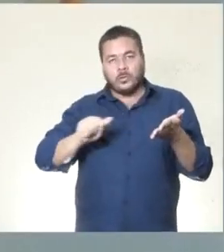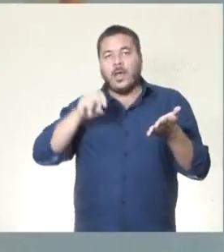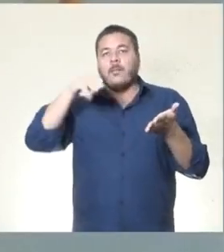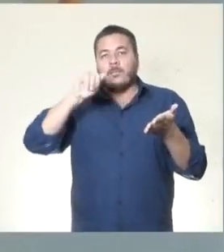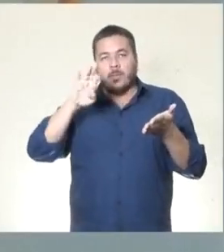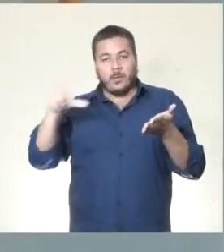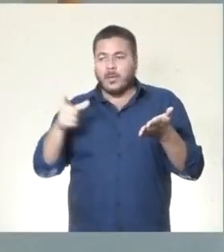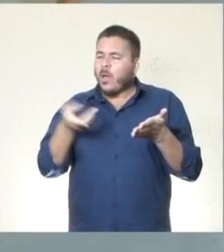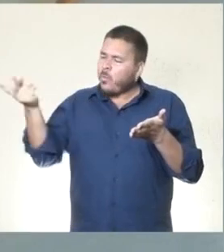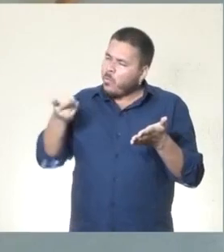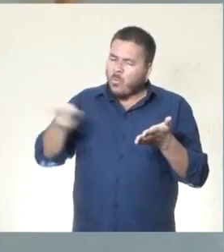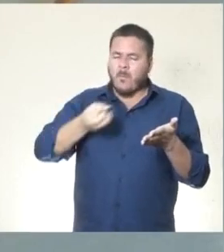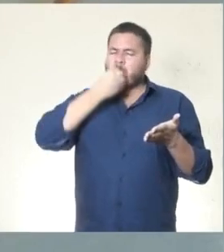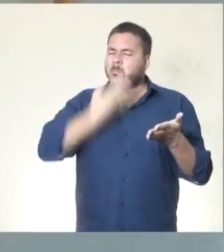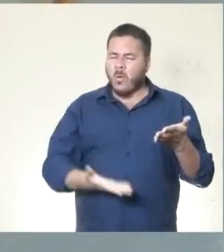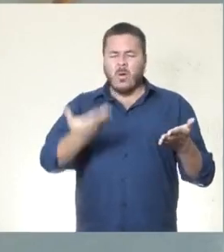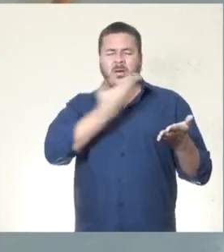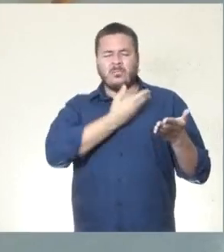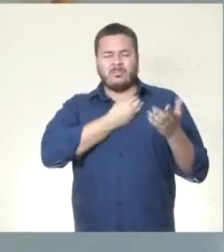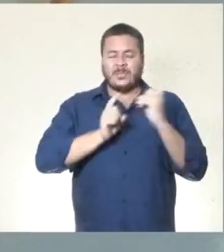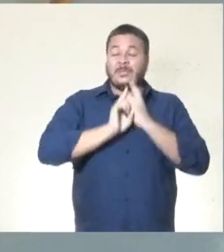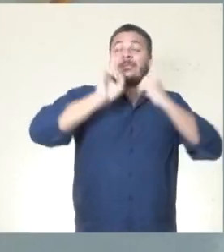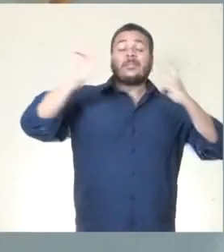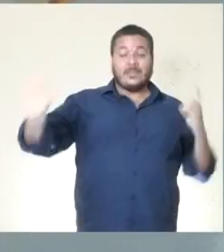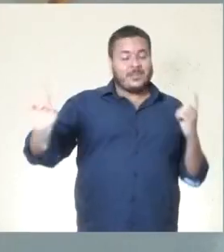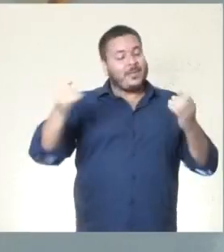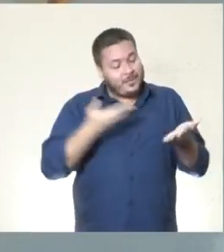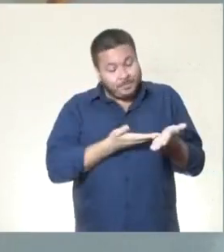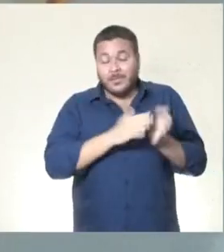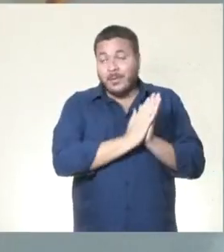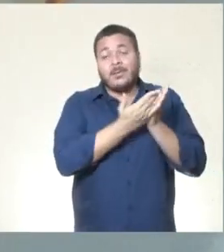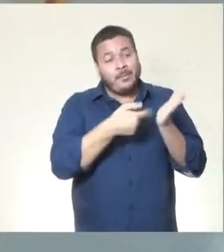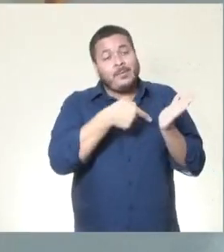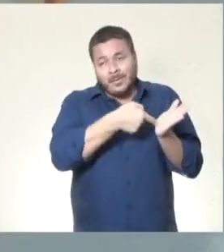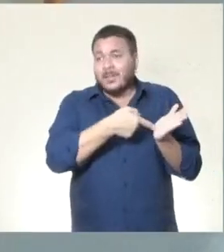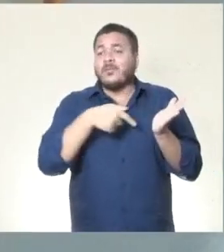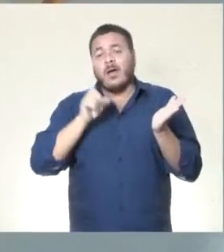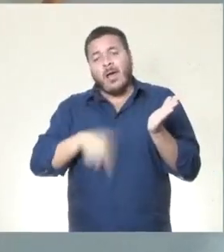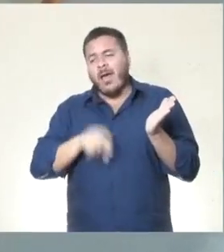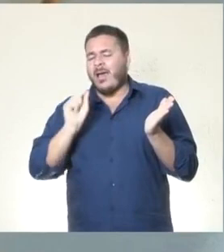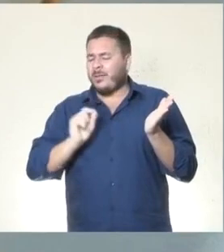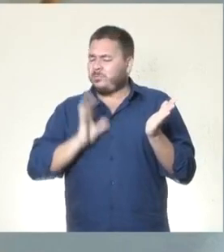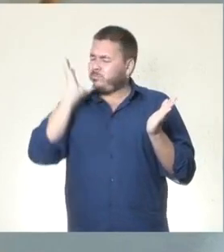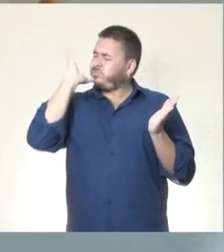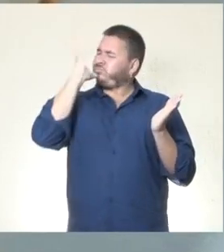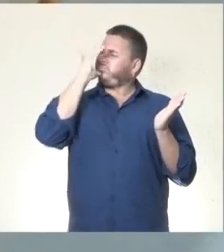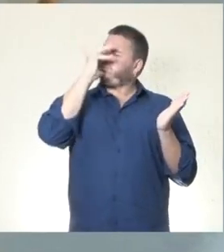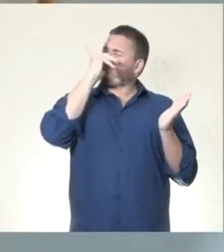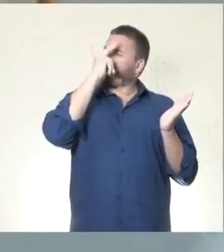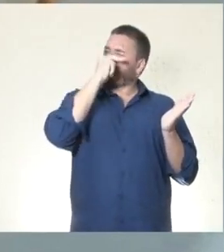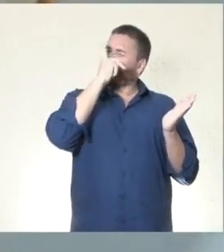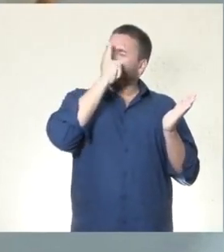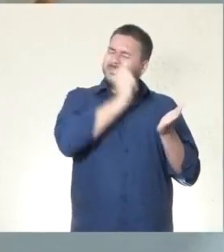Para vocês, bons e distantes amigos, vai este livro, que é o meu livro tão